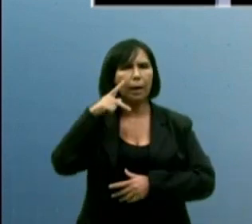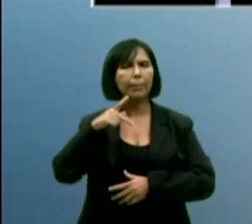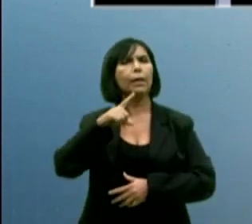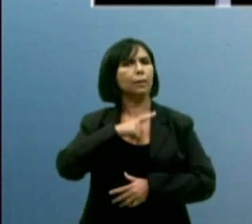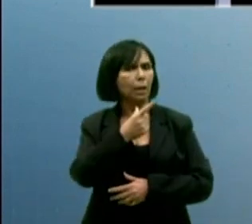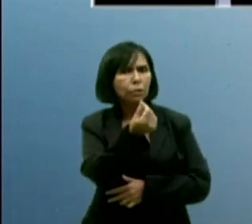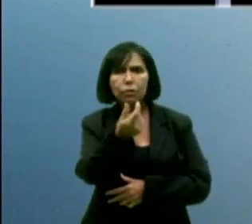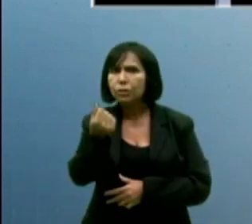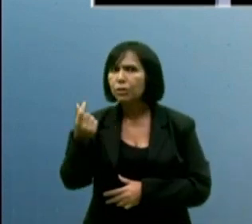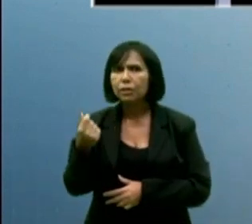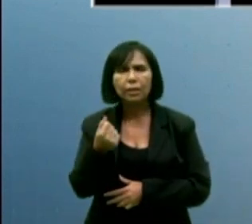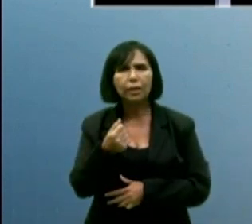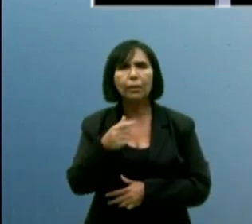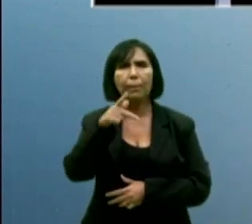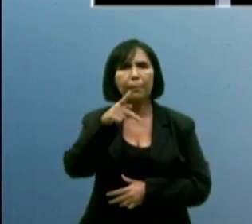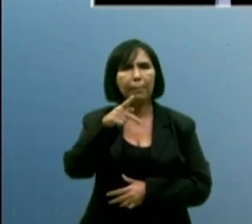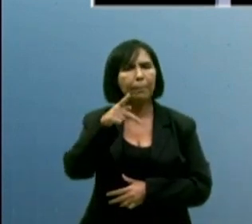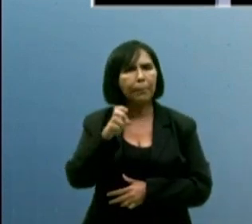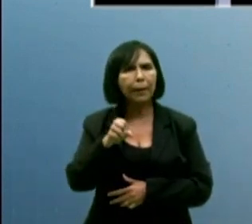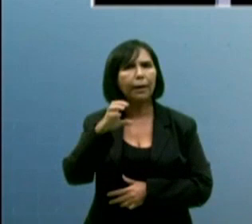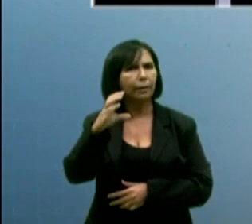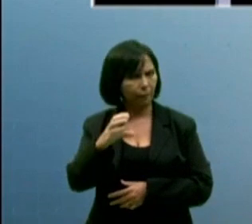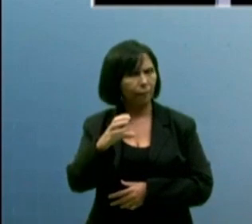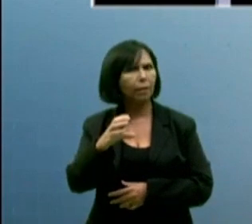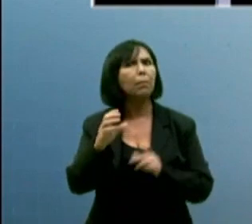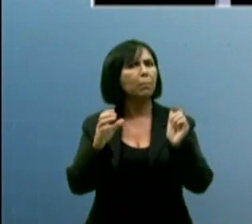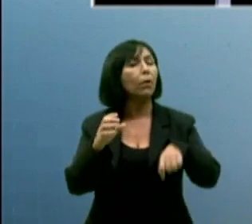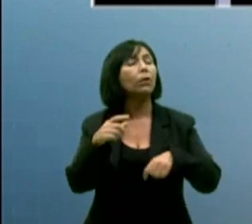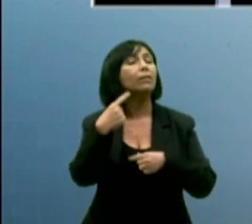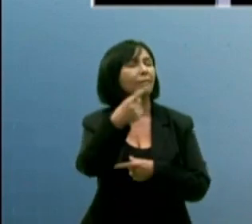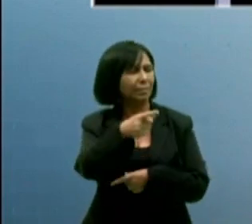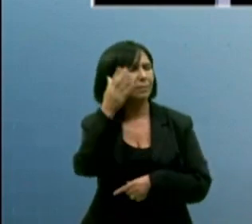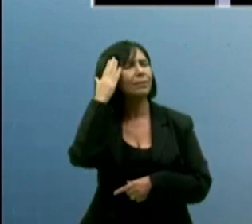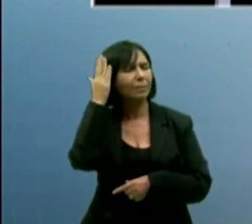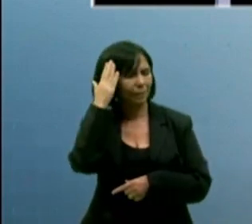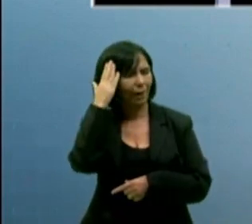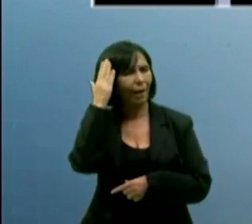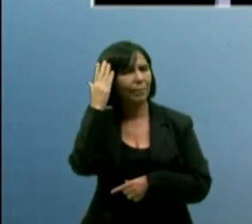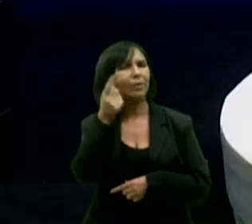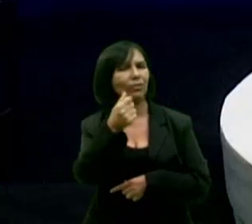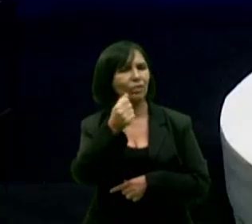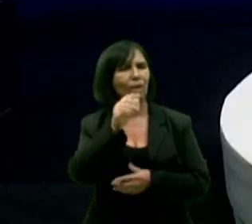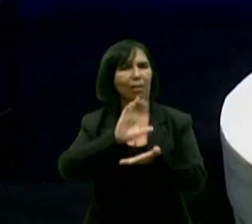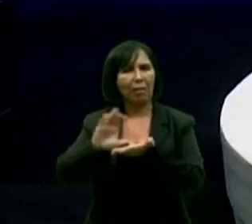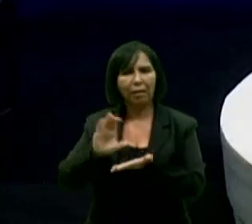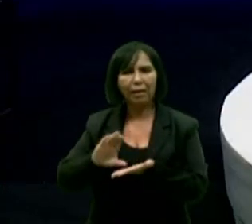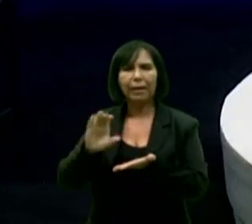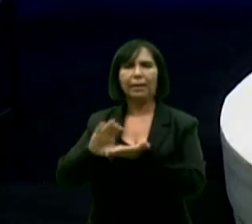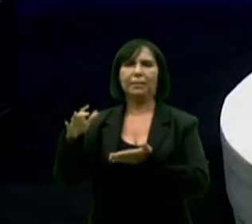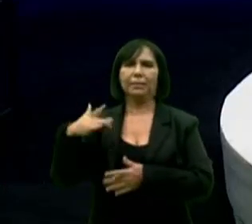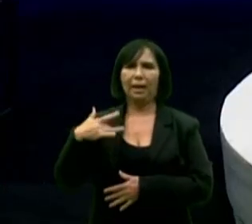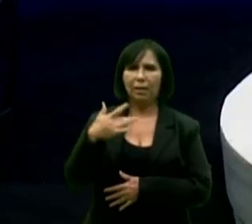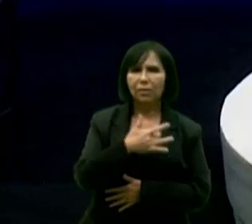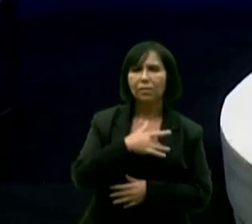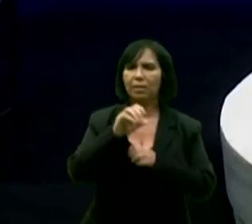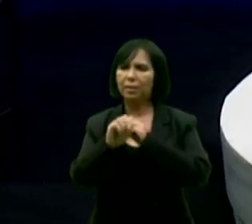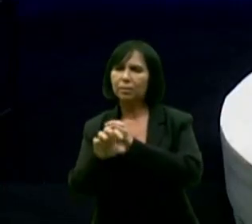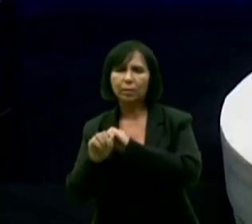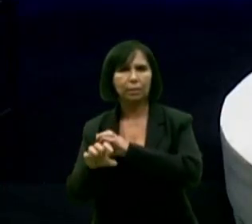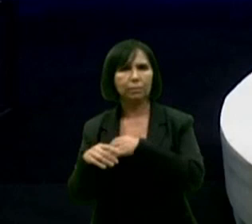Que com a PEC poderia fazer isso. Basta dizer de onde vem o dinheiro. Não limita recursos de saúde, educação ou nenhuma outra área.